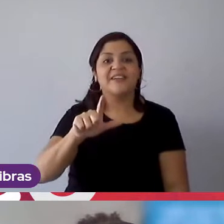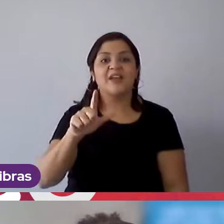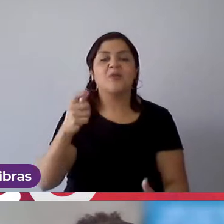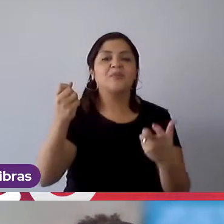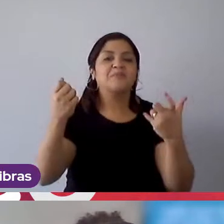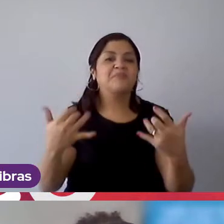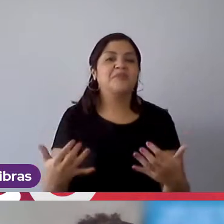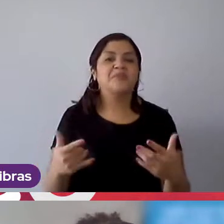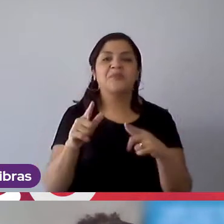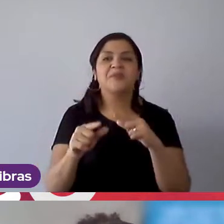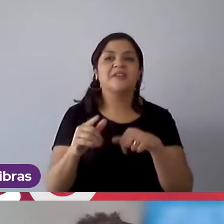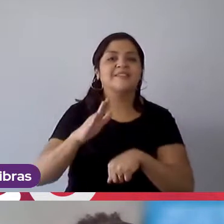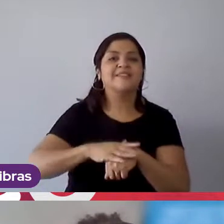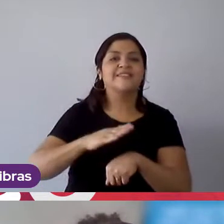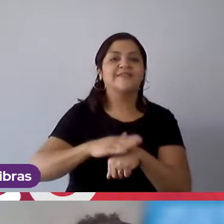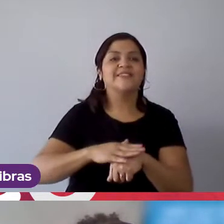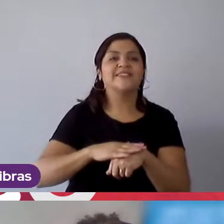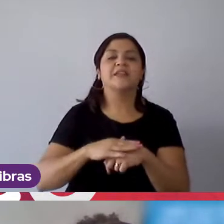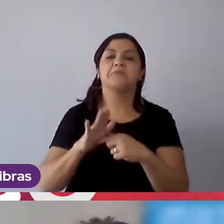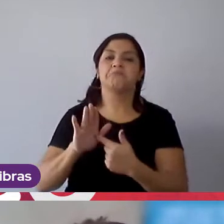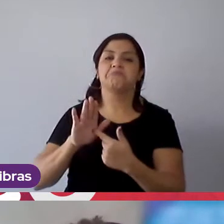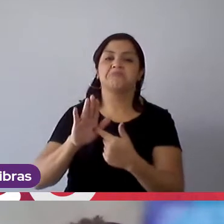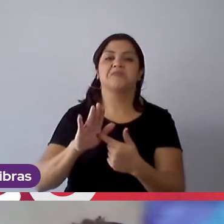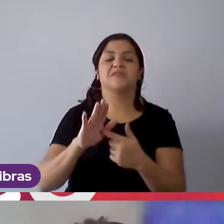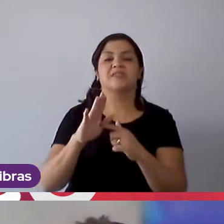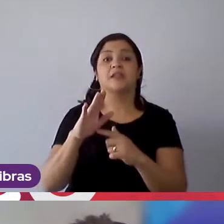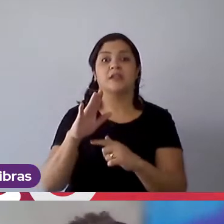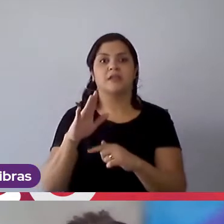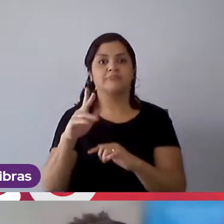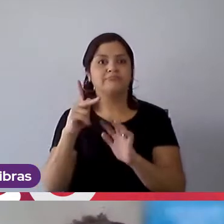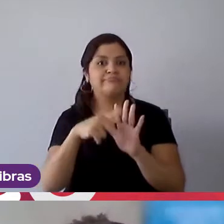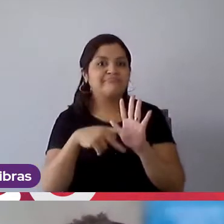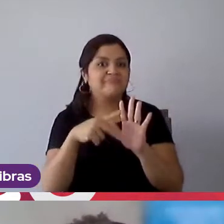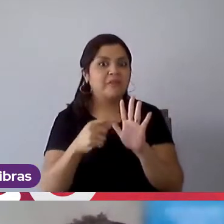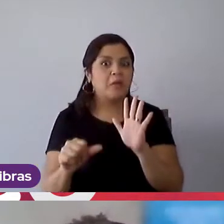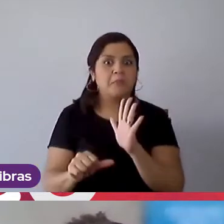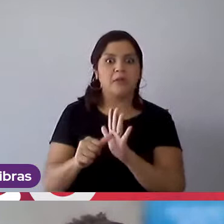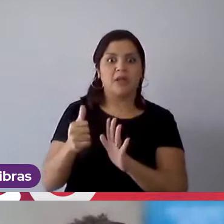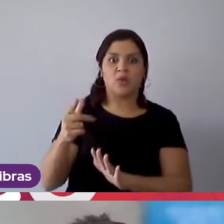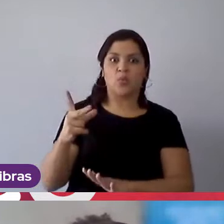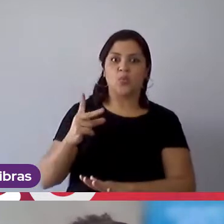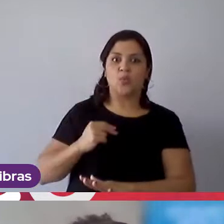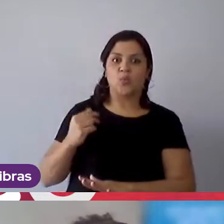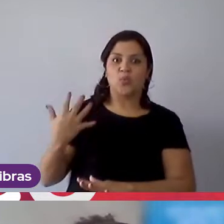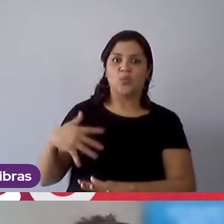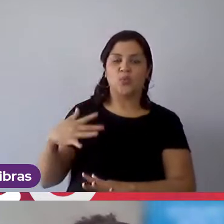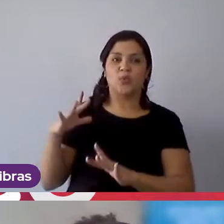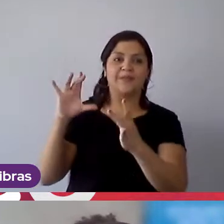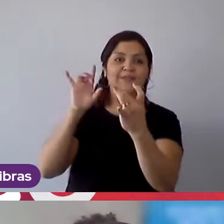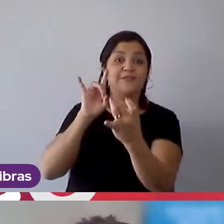ter feito, apresentado o case uma primeira vez, ter recebido o feedback, ter